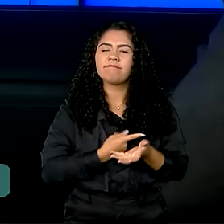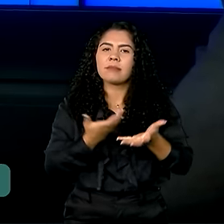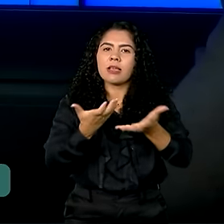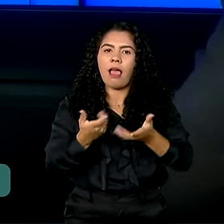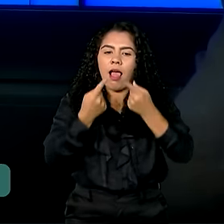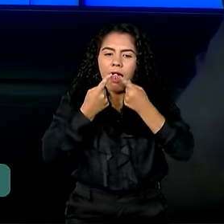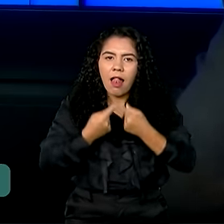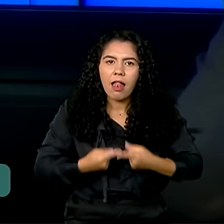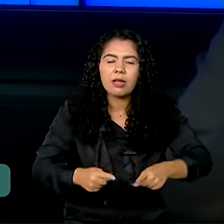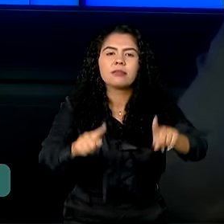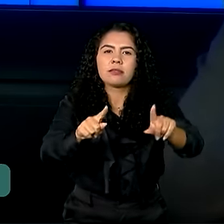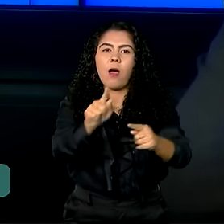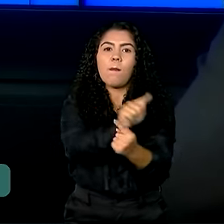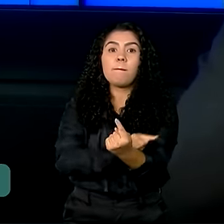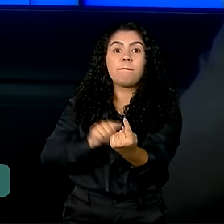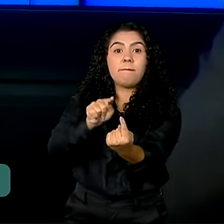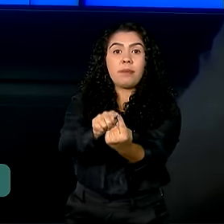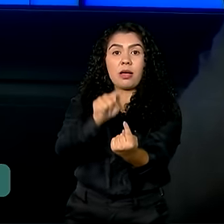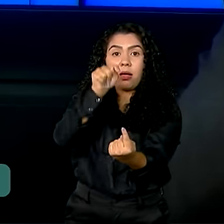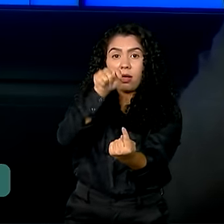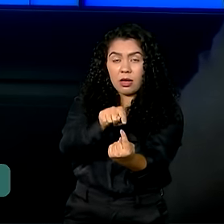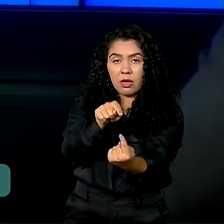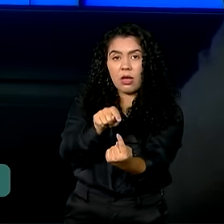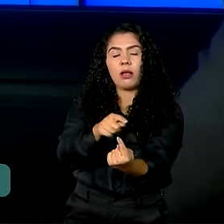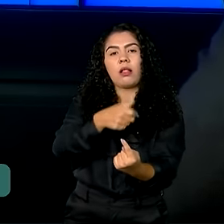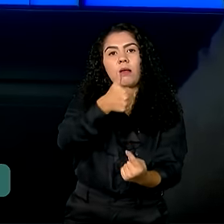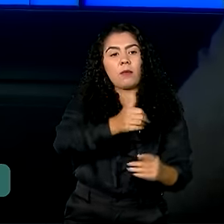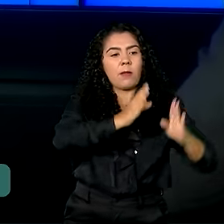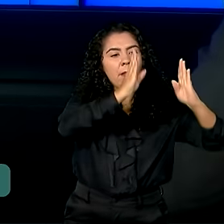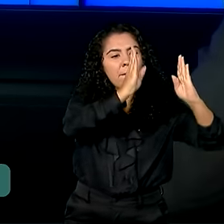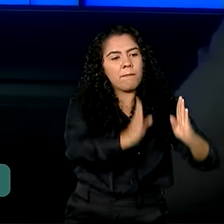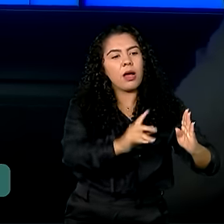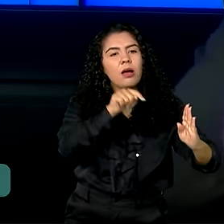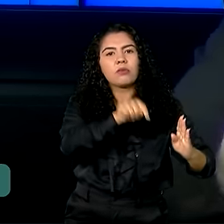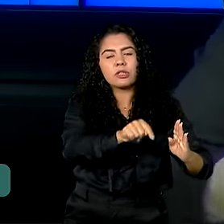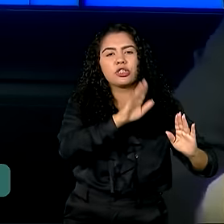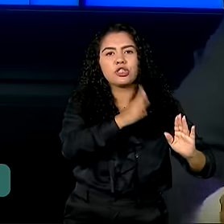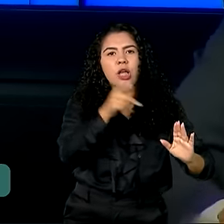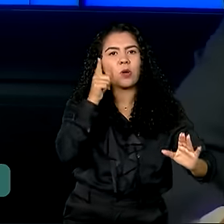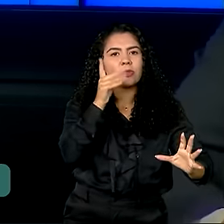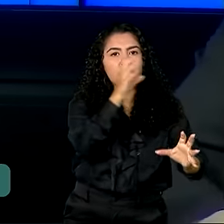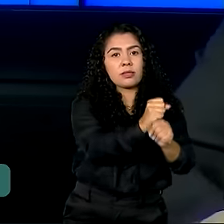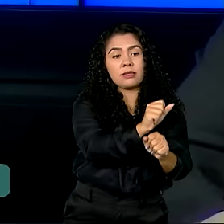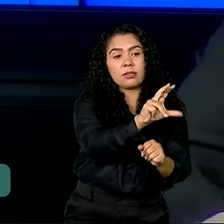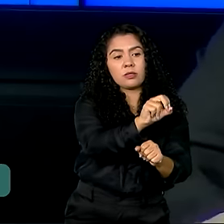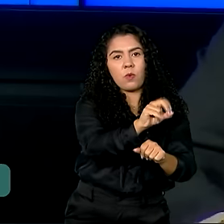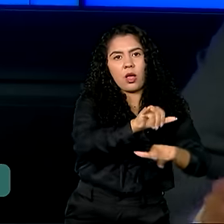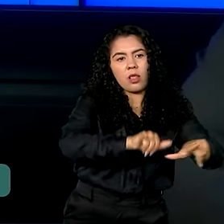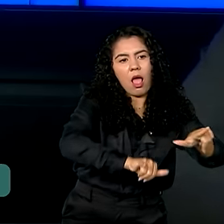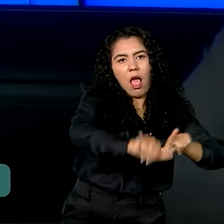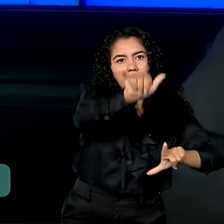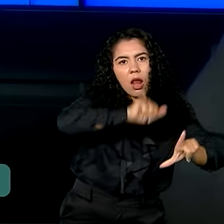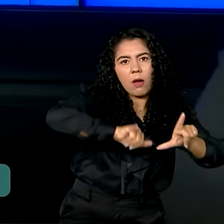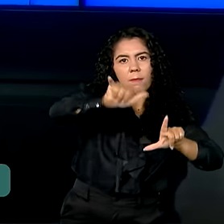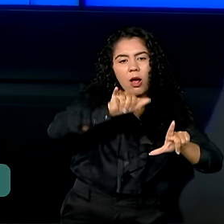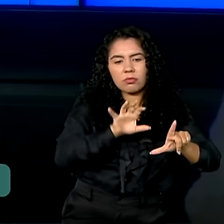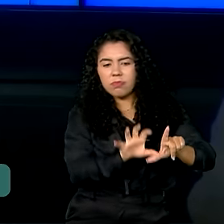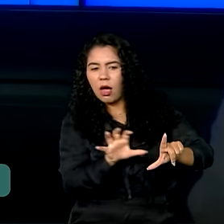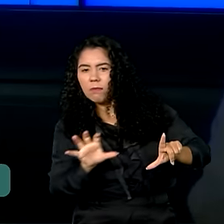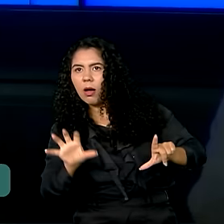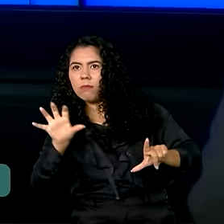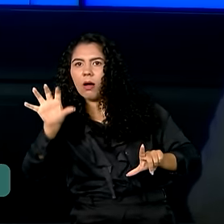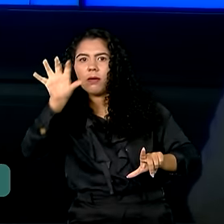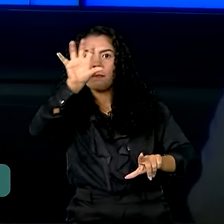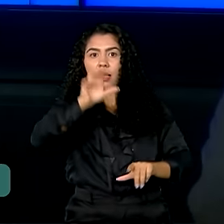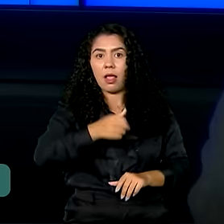tem uma meta ousada no primeiro momento é avançar já com 50 aeroportos regionais, essa é a primeira etapa do